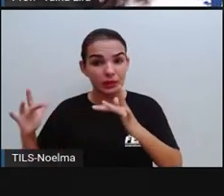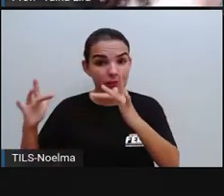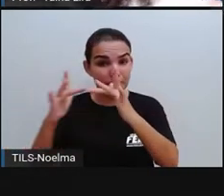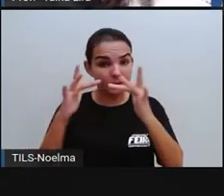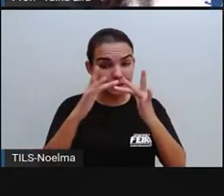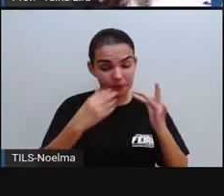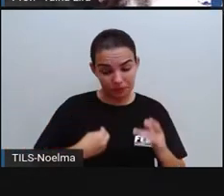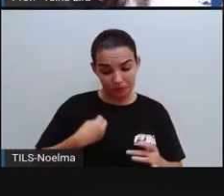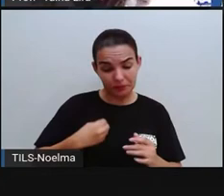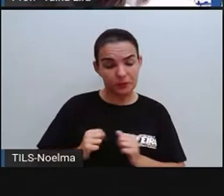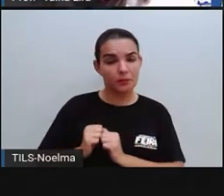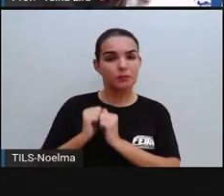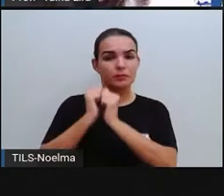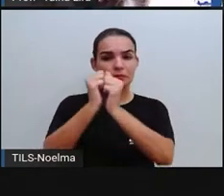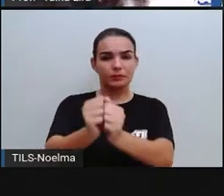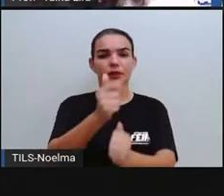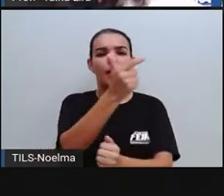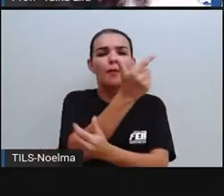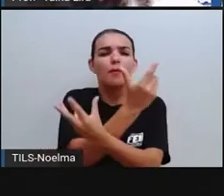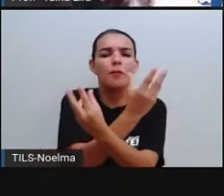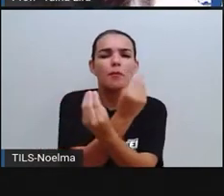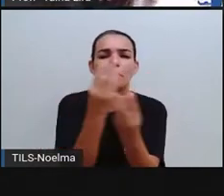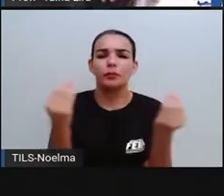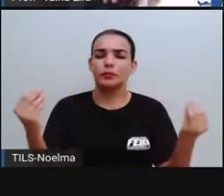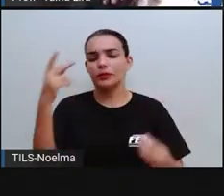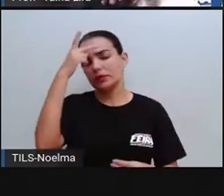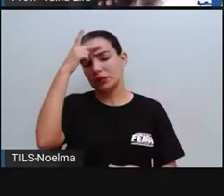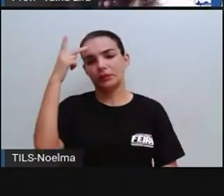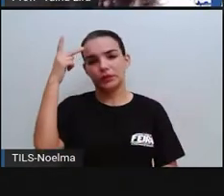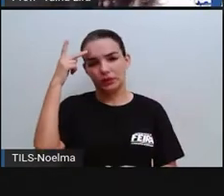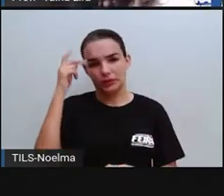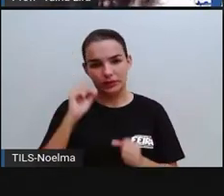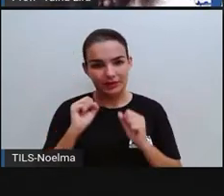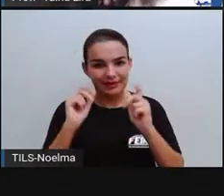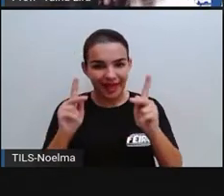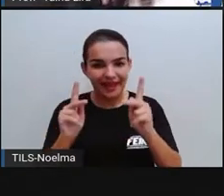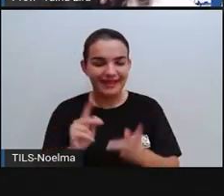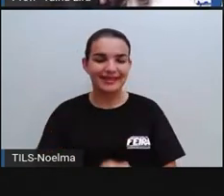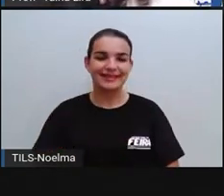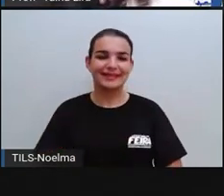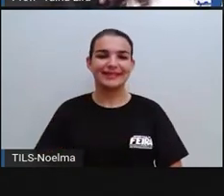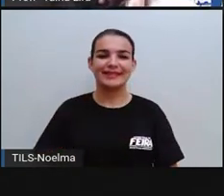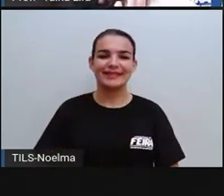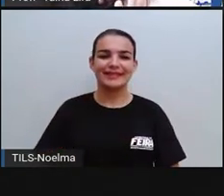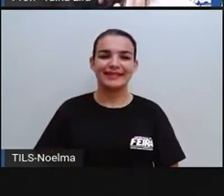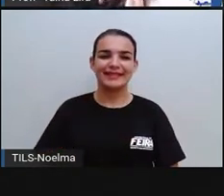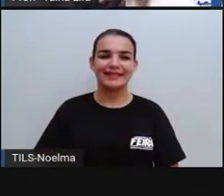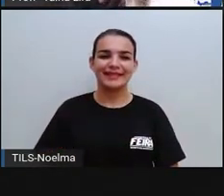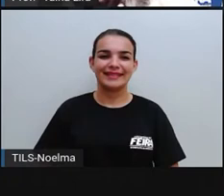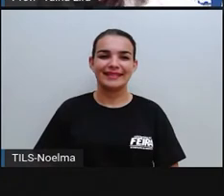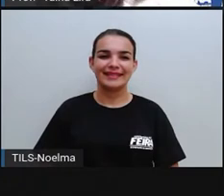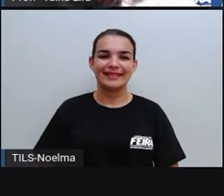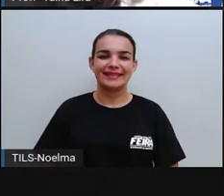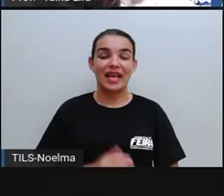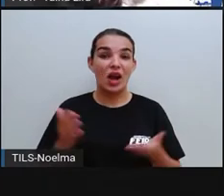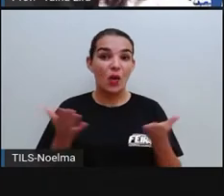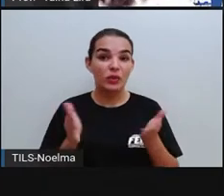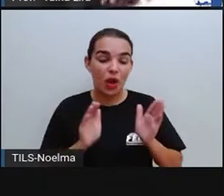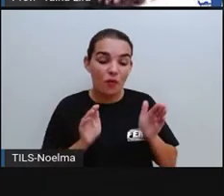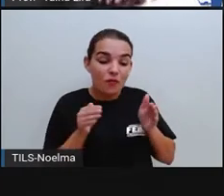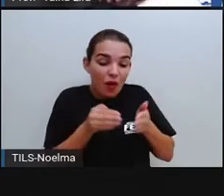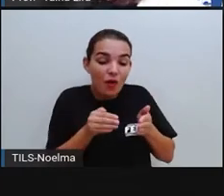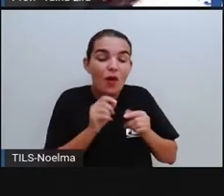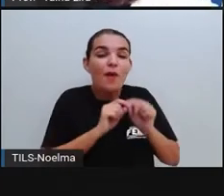várias pessoas, tá? Hoje a gente vai dar um foco aí